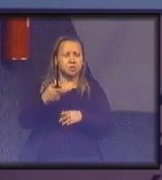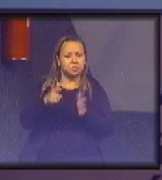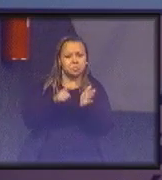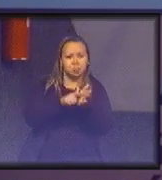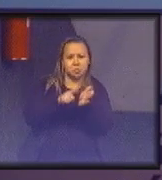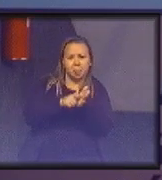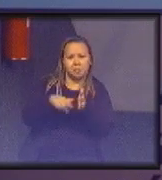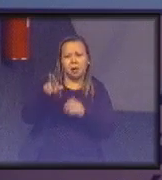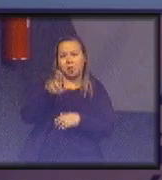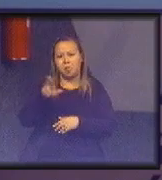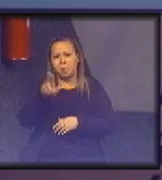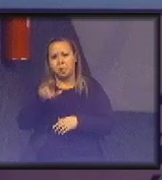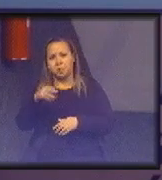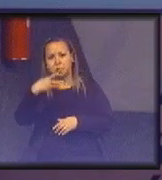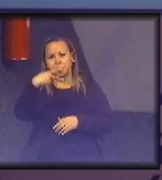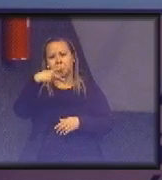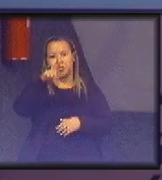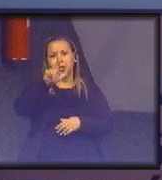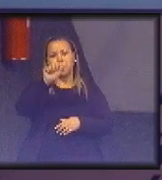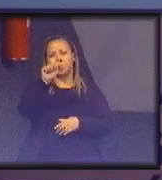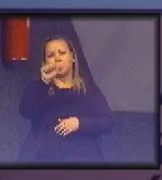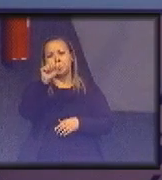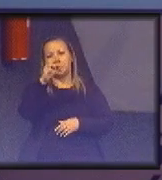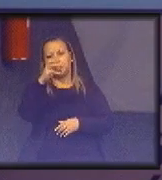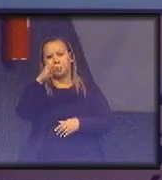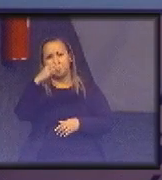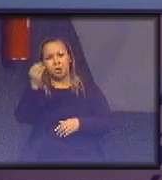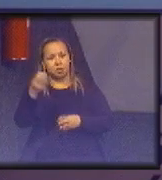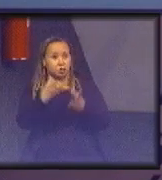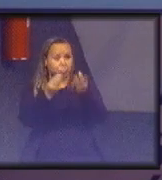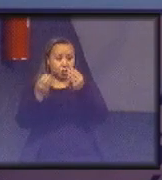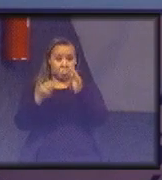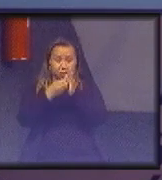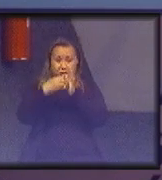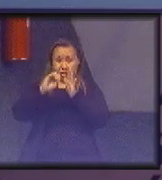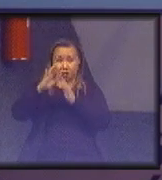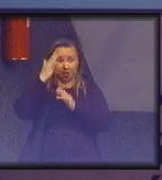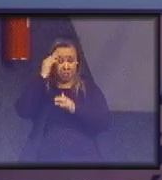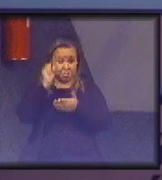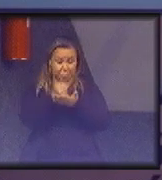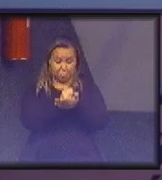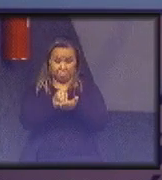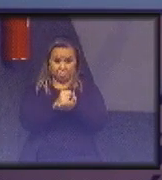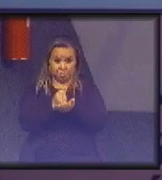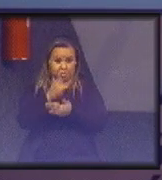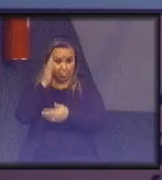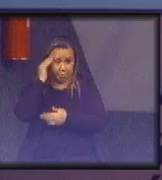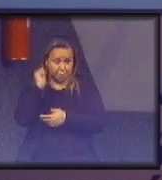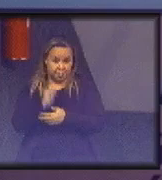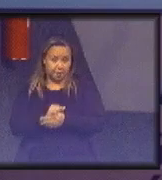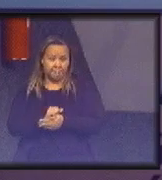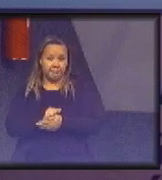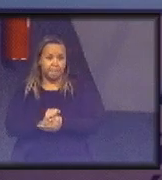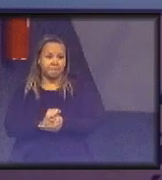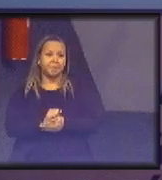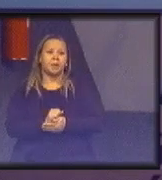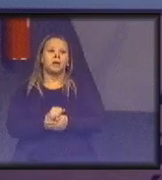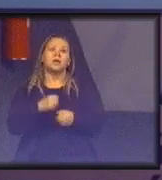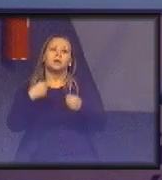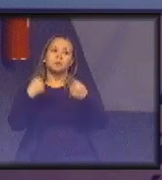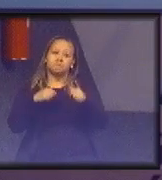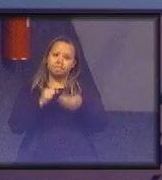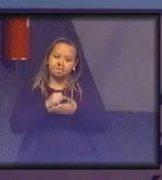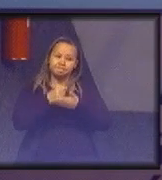ruim na limpeza, então, eu tenho muitos indicadores ao mesmo tempo para monitorar, e se eu crio um indicador sintético, me auxilia na tomada de